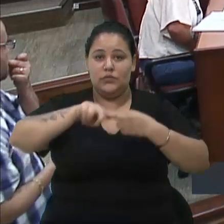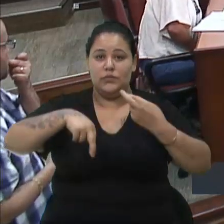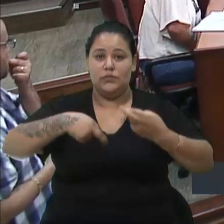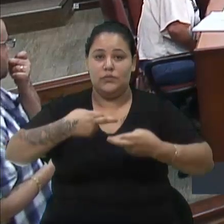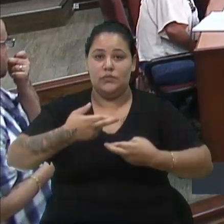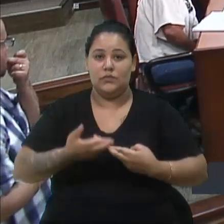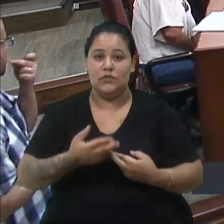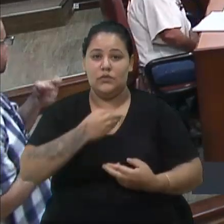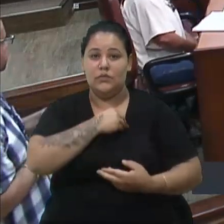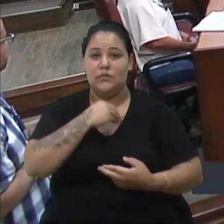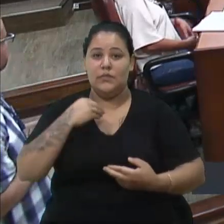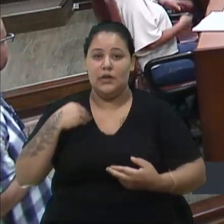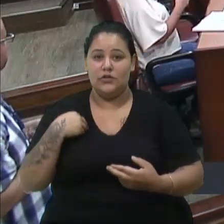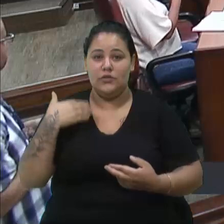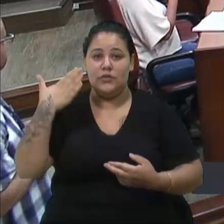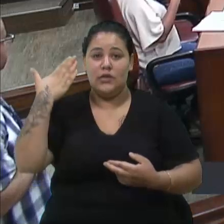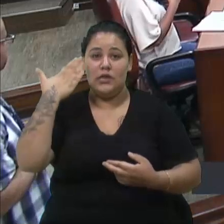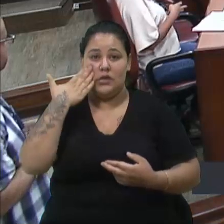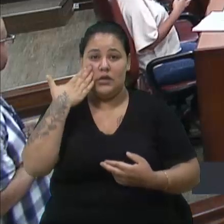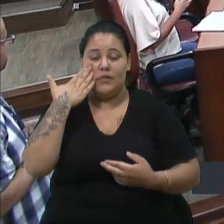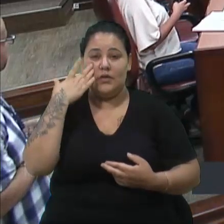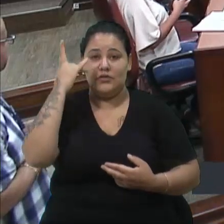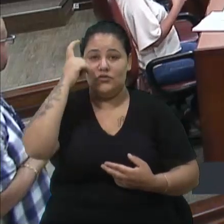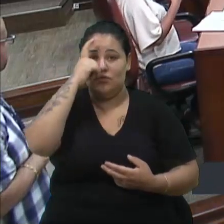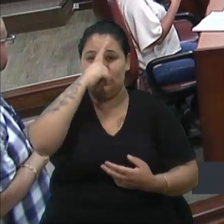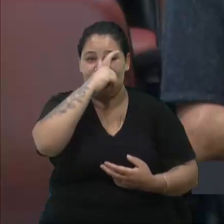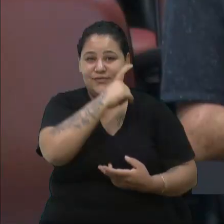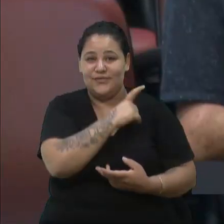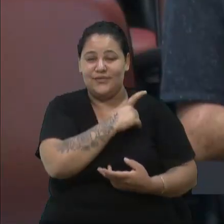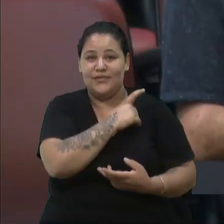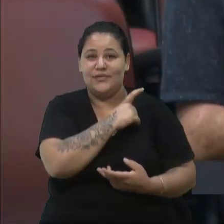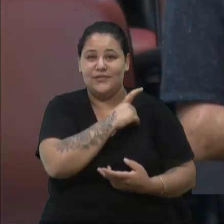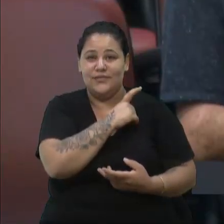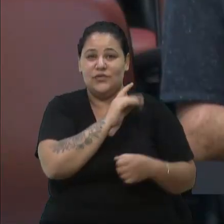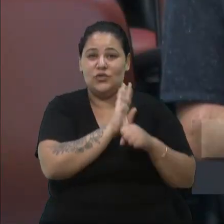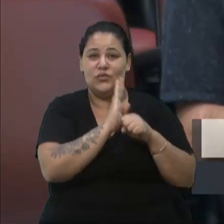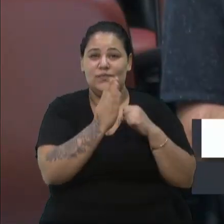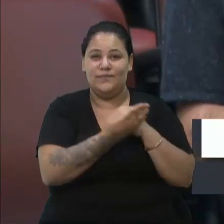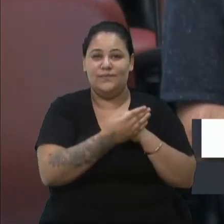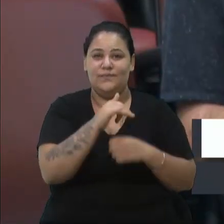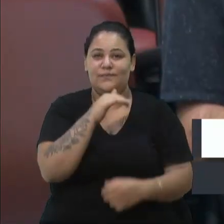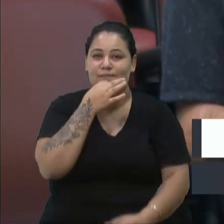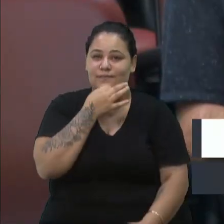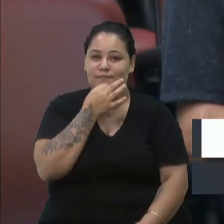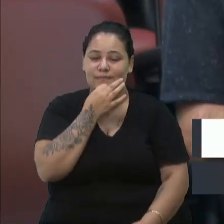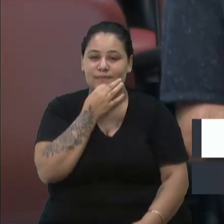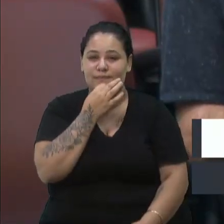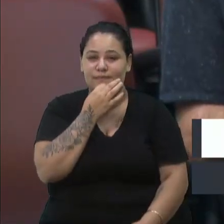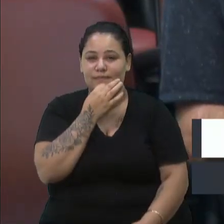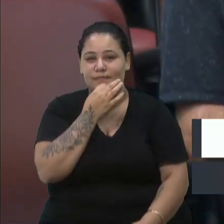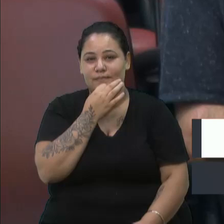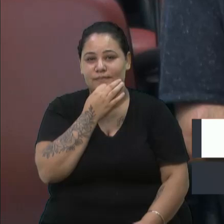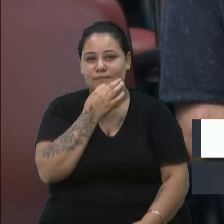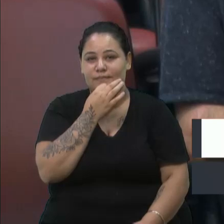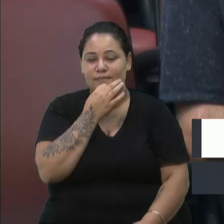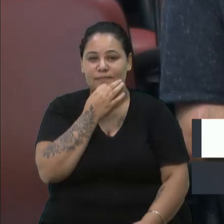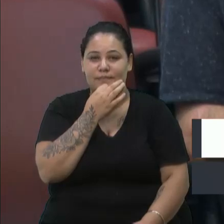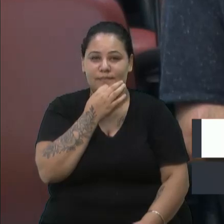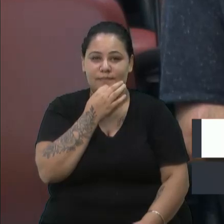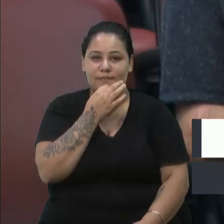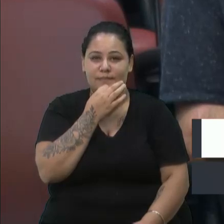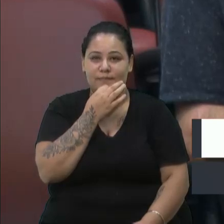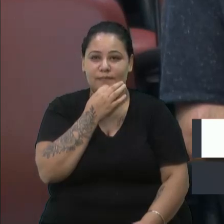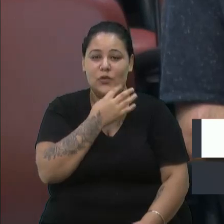aos médicos, sabendo da dificuldade que tem o nosso bairro de Caxias do Sul. São 48